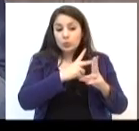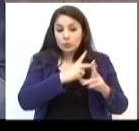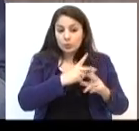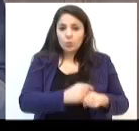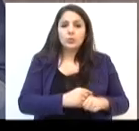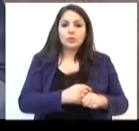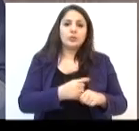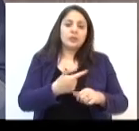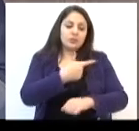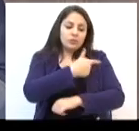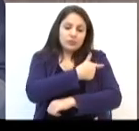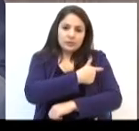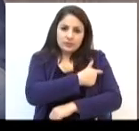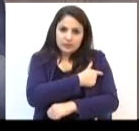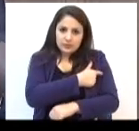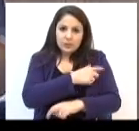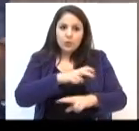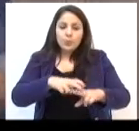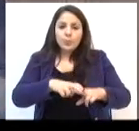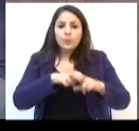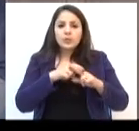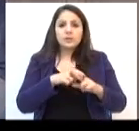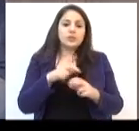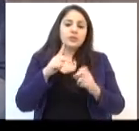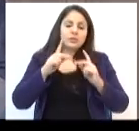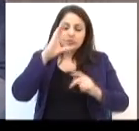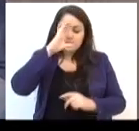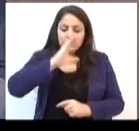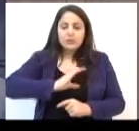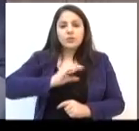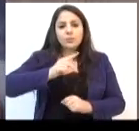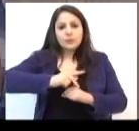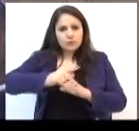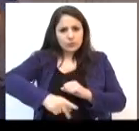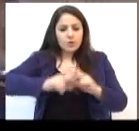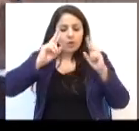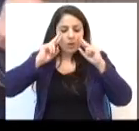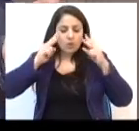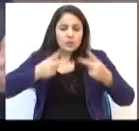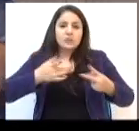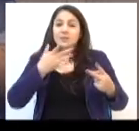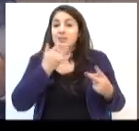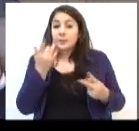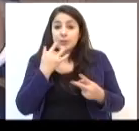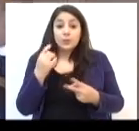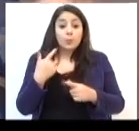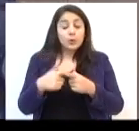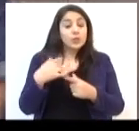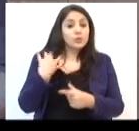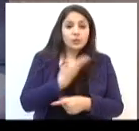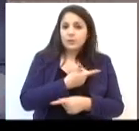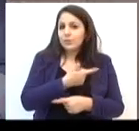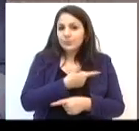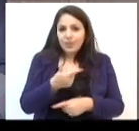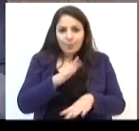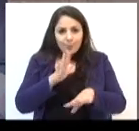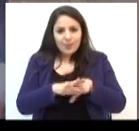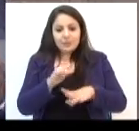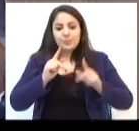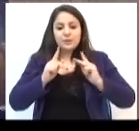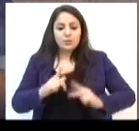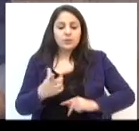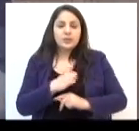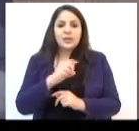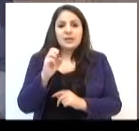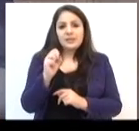eficiência dos imunizantes brasileiros e o cidadão de Passo Fundo vai reconhecer facilmente que nós não temos caso de sarampo